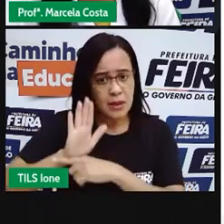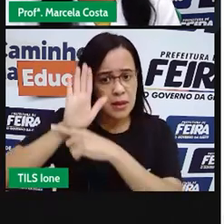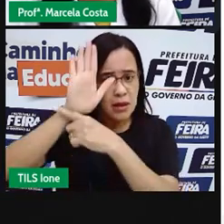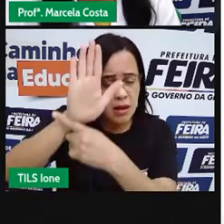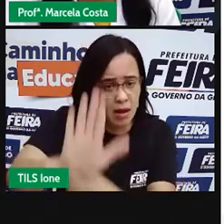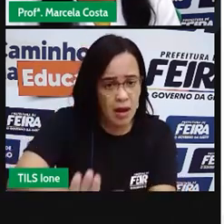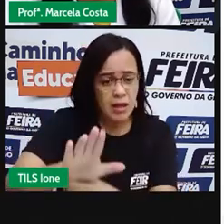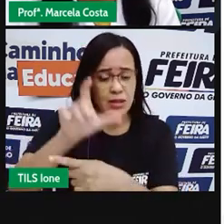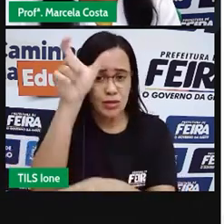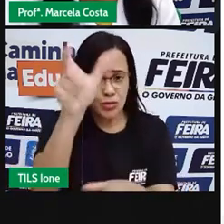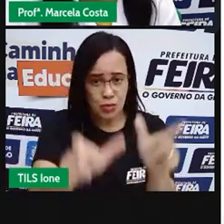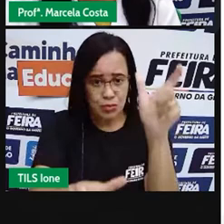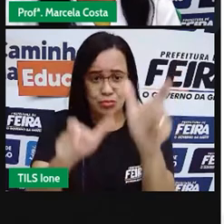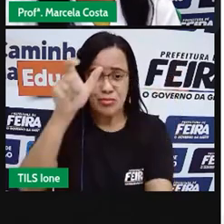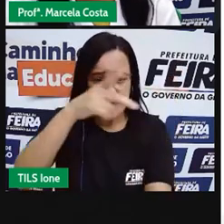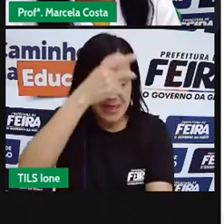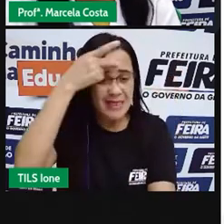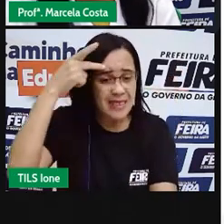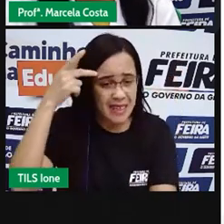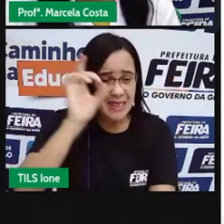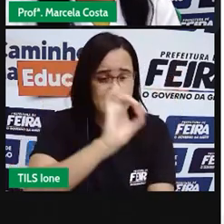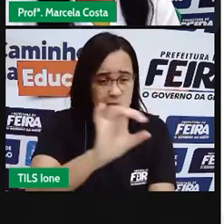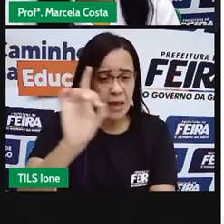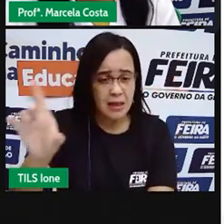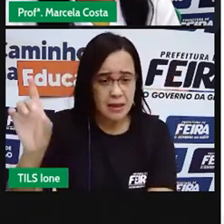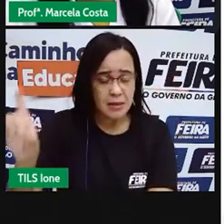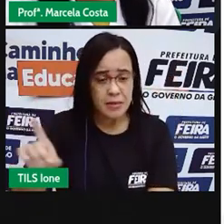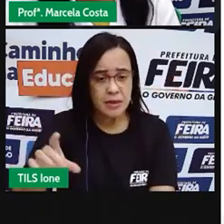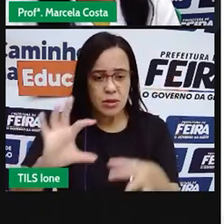forma harmoniosa e respeitosa.